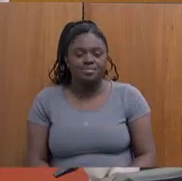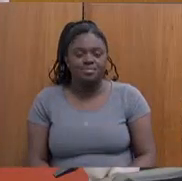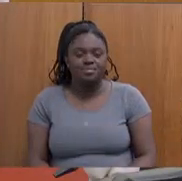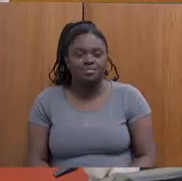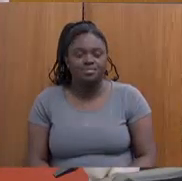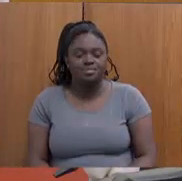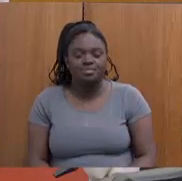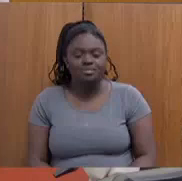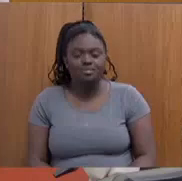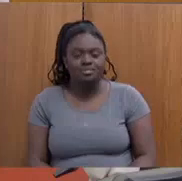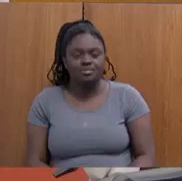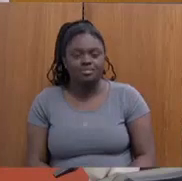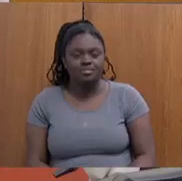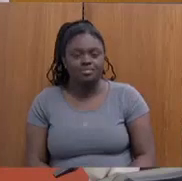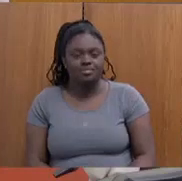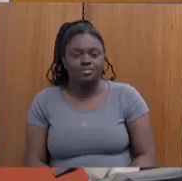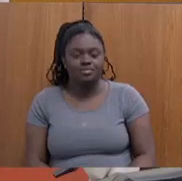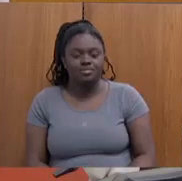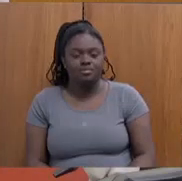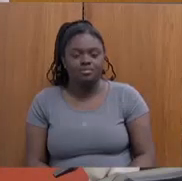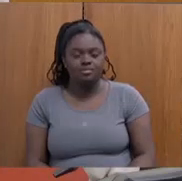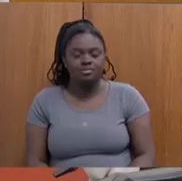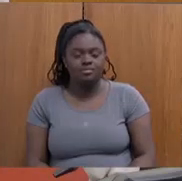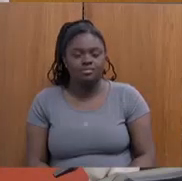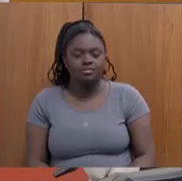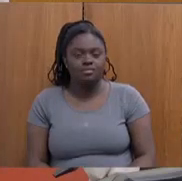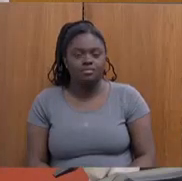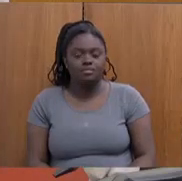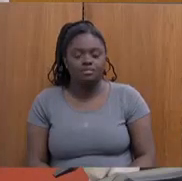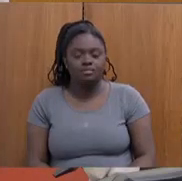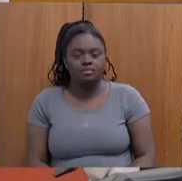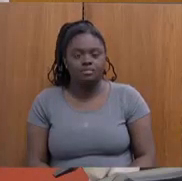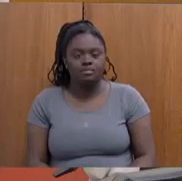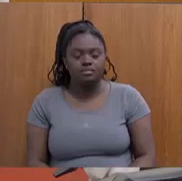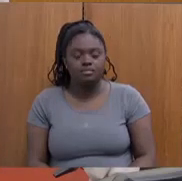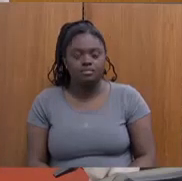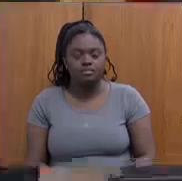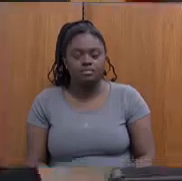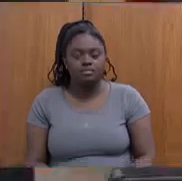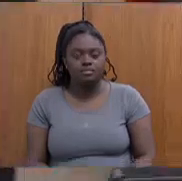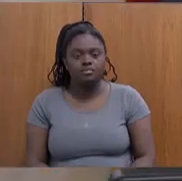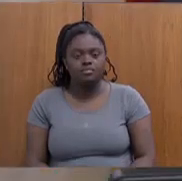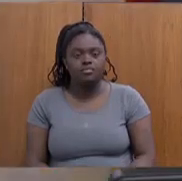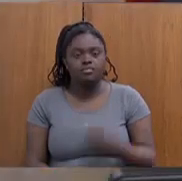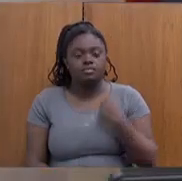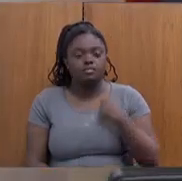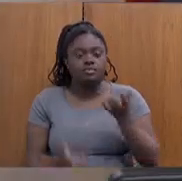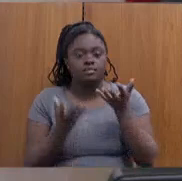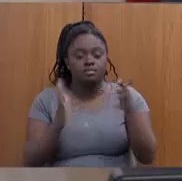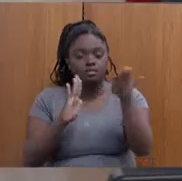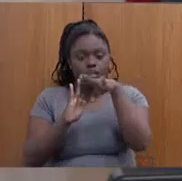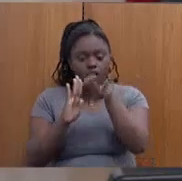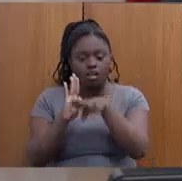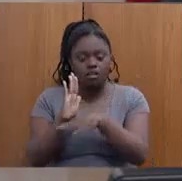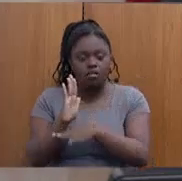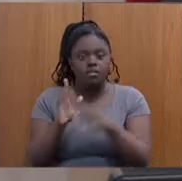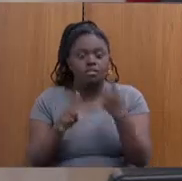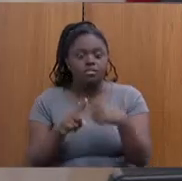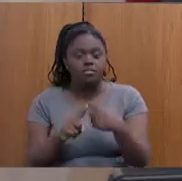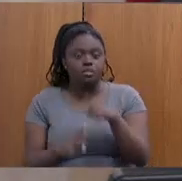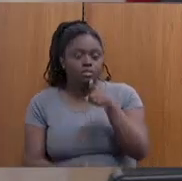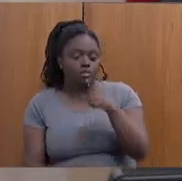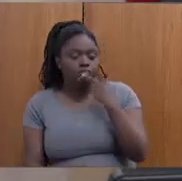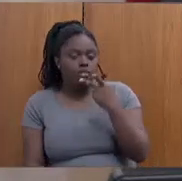Respondido, deputado? Eu só queria colocar pela ordem que é isso, é porque a senhora falou que